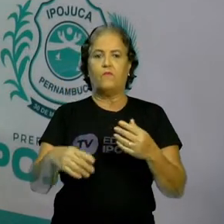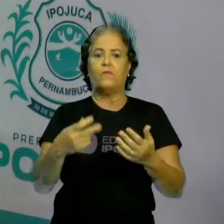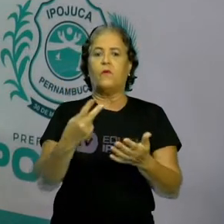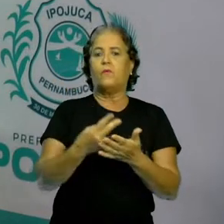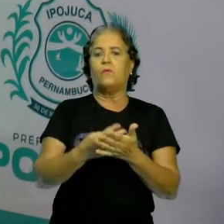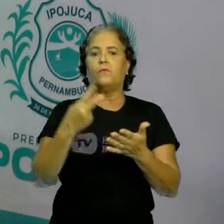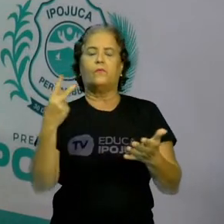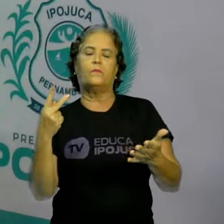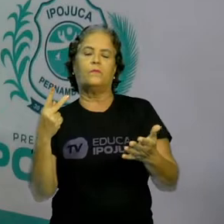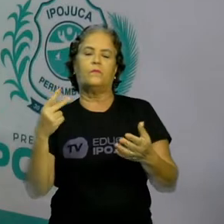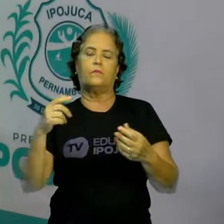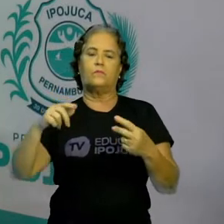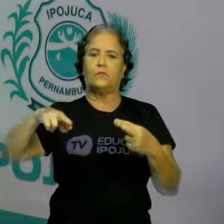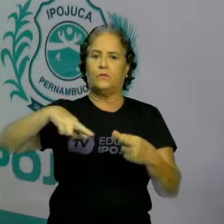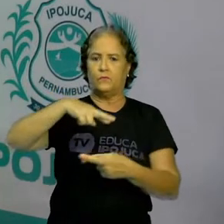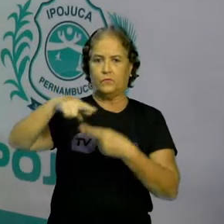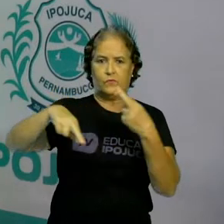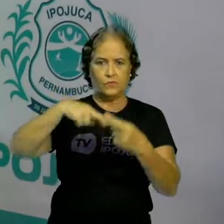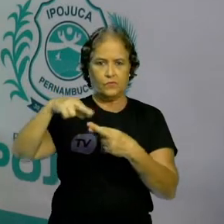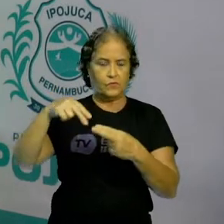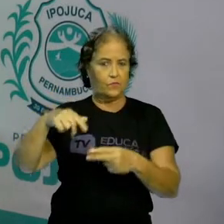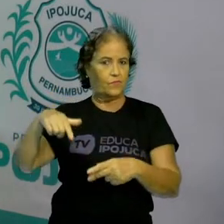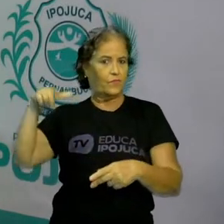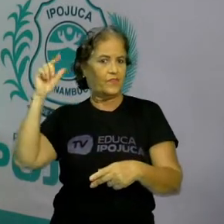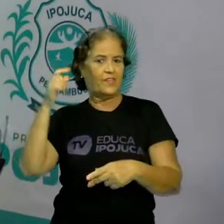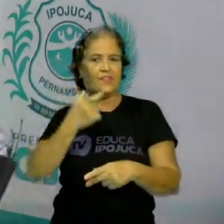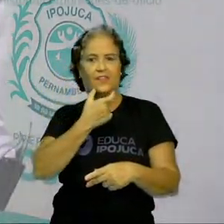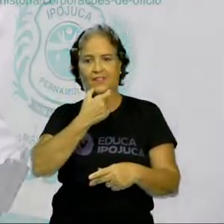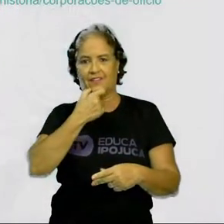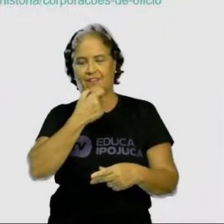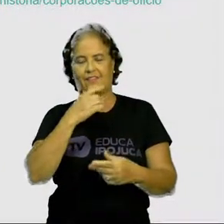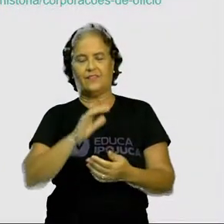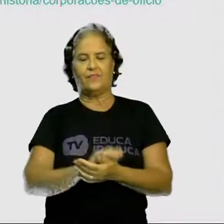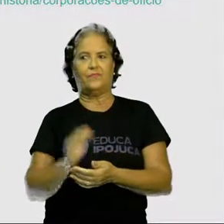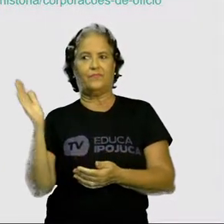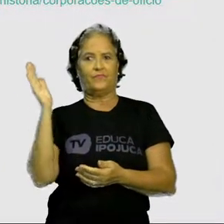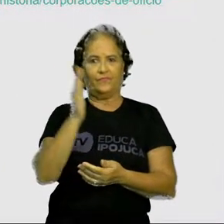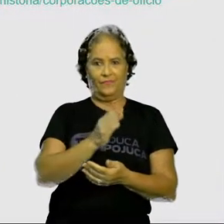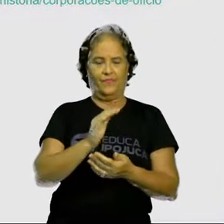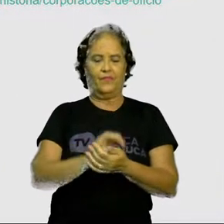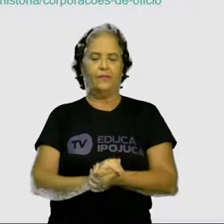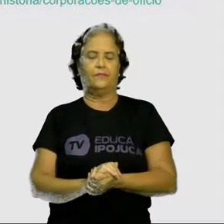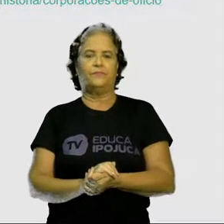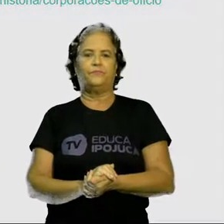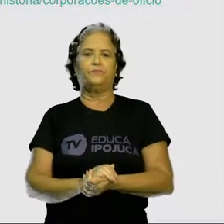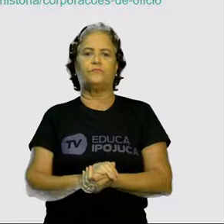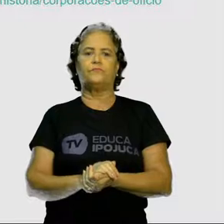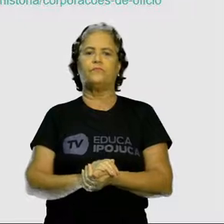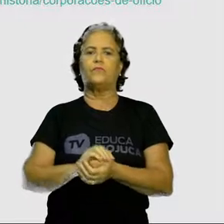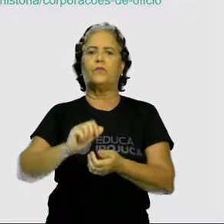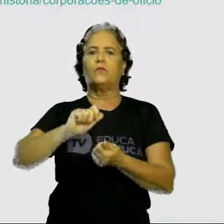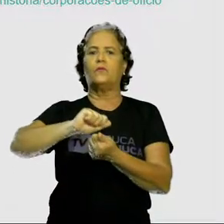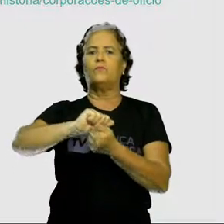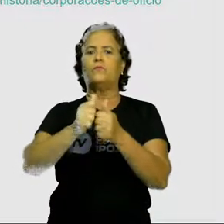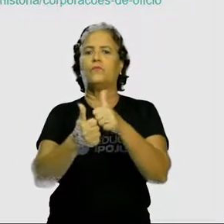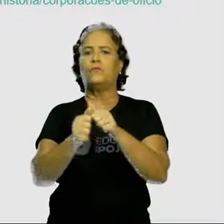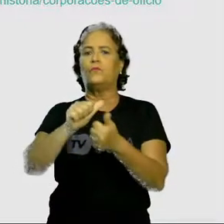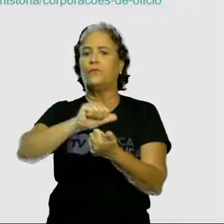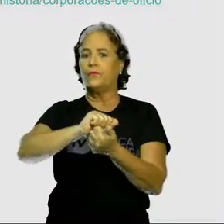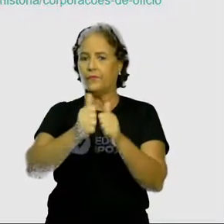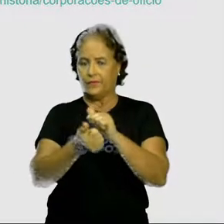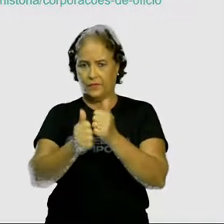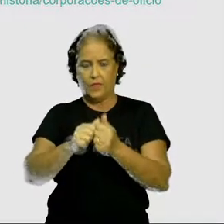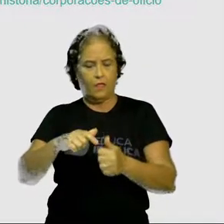lá na Inglaterra. Vamos lá então? Vamos lá. O artesanato, antes da